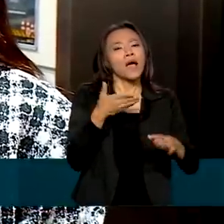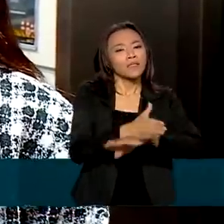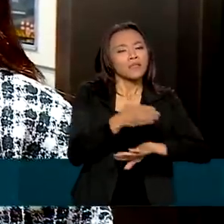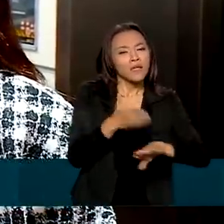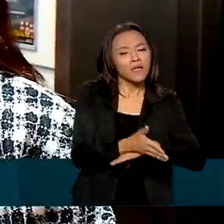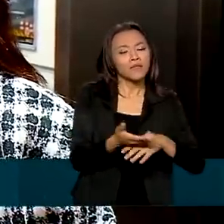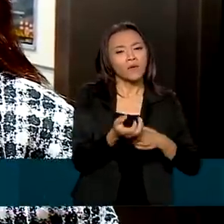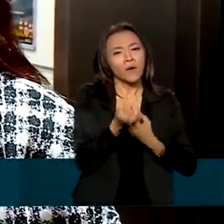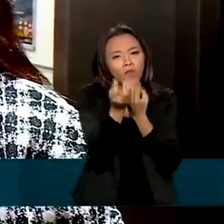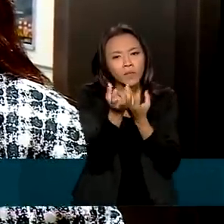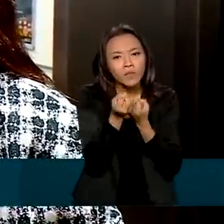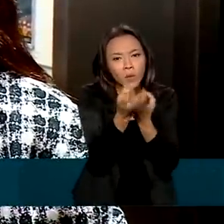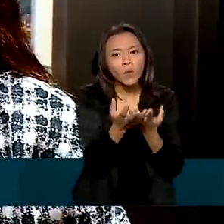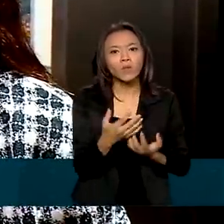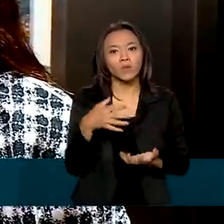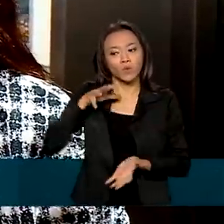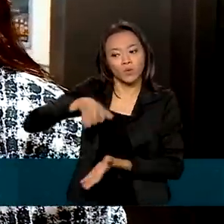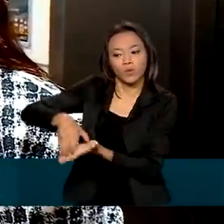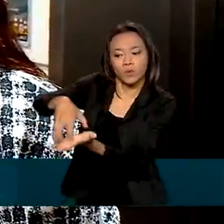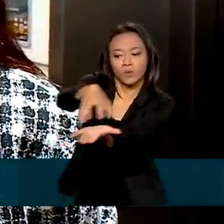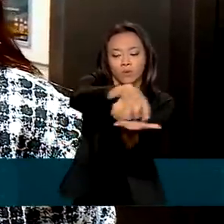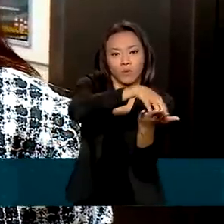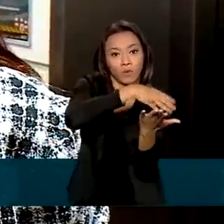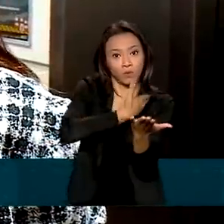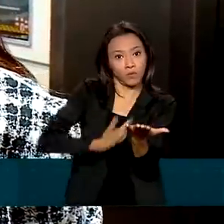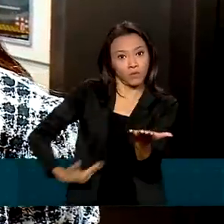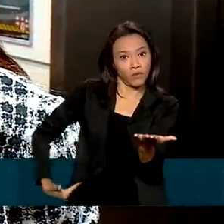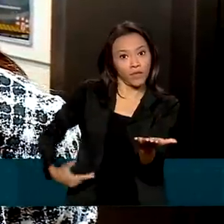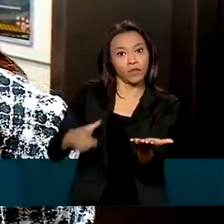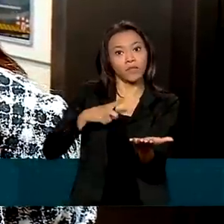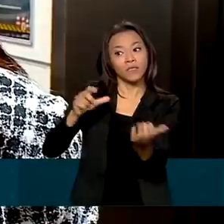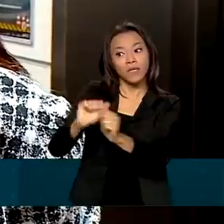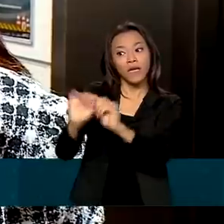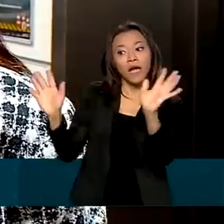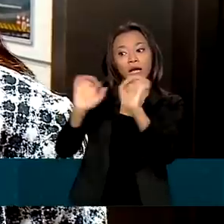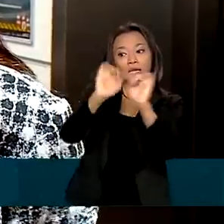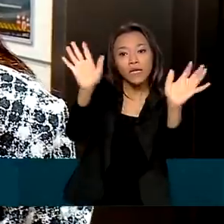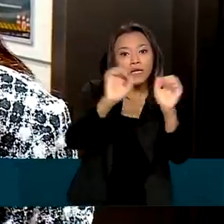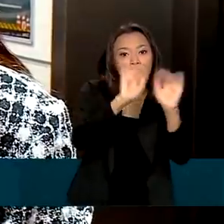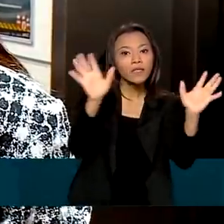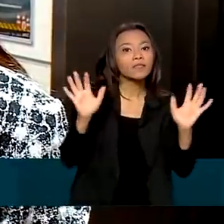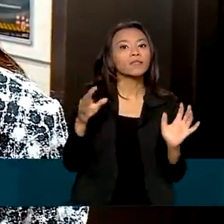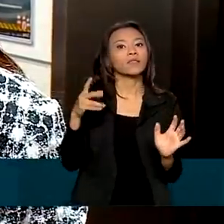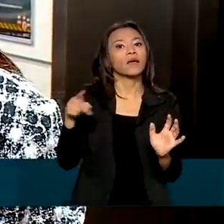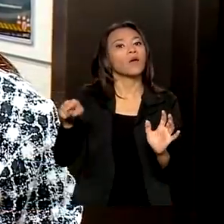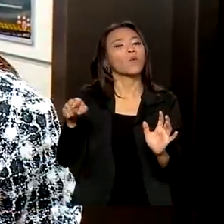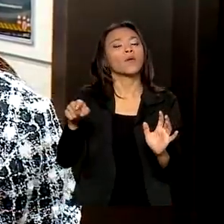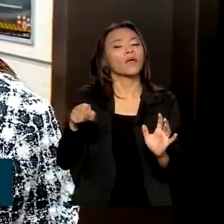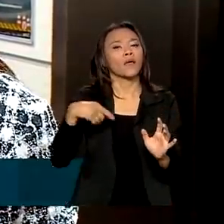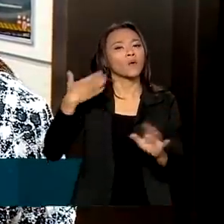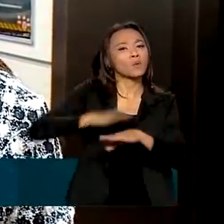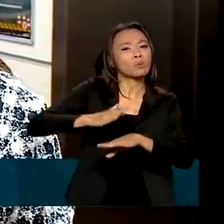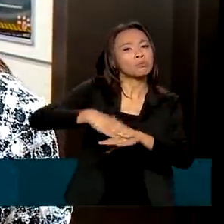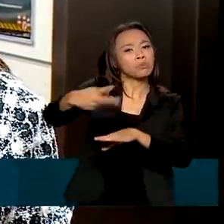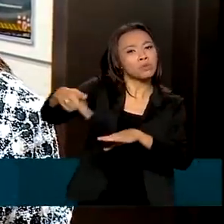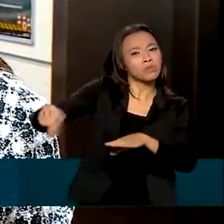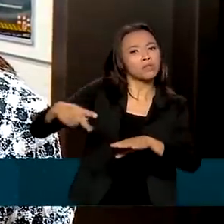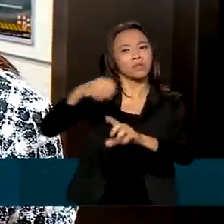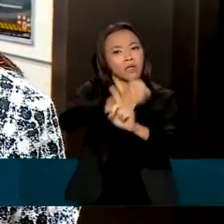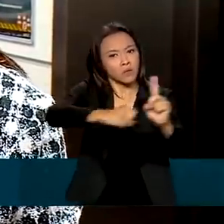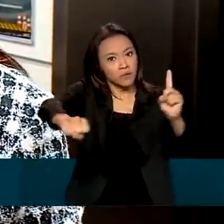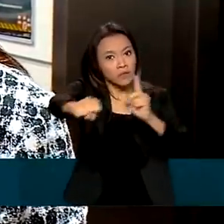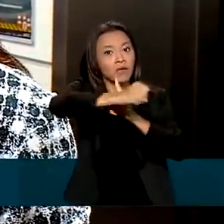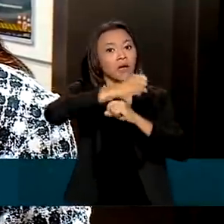os órgãos públicos têm que dar o maior acesso possível, a transparência e acesso à sociedade, aos seus processos e seus